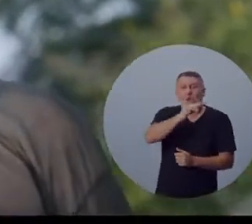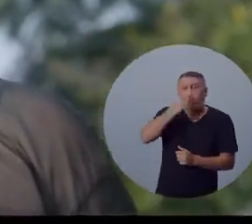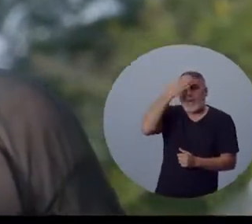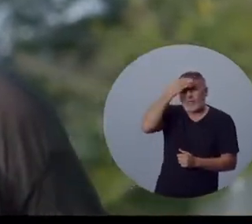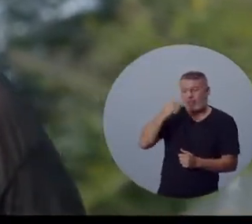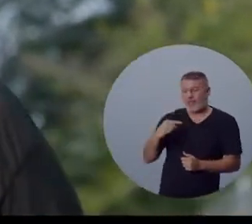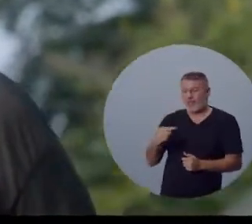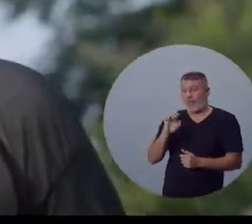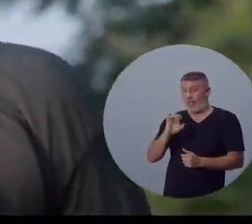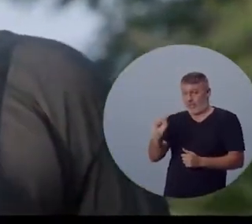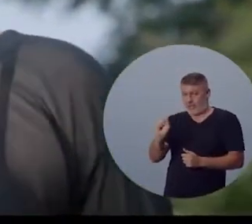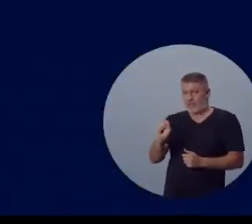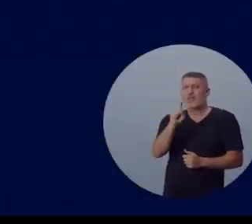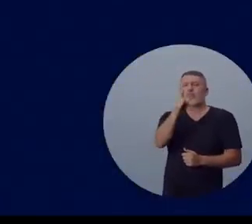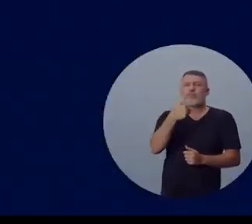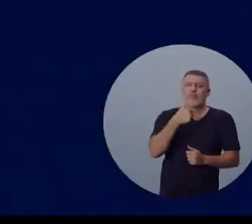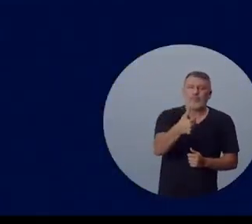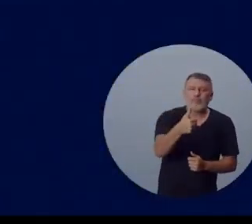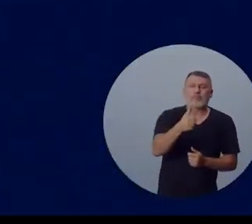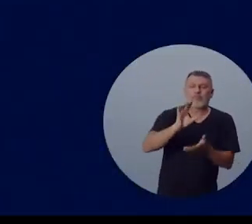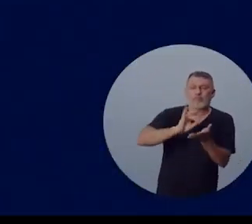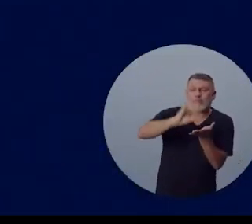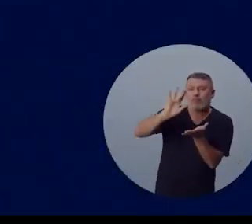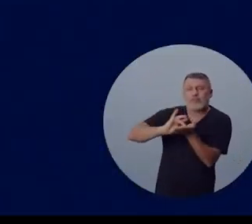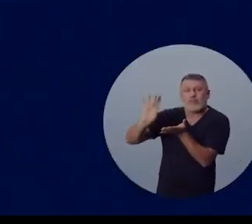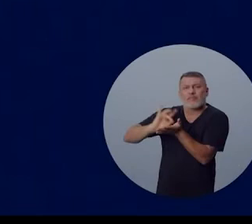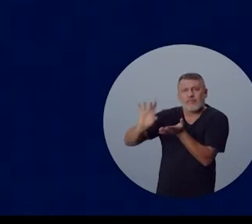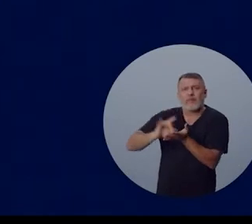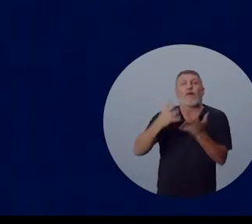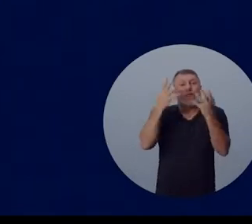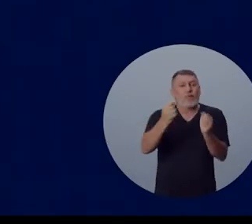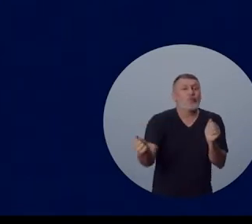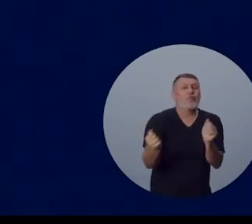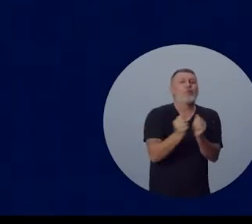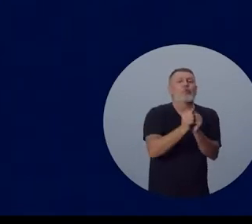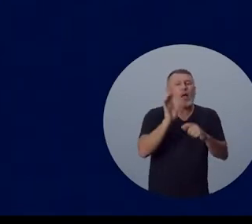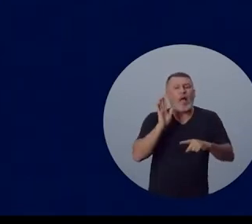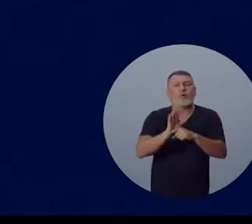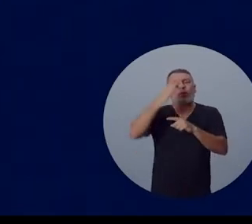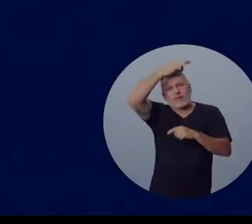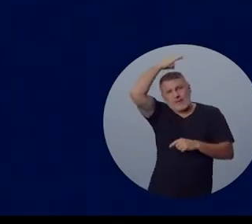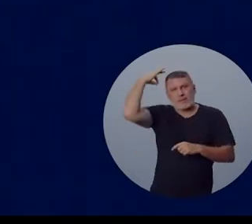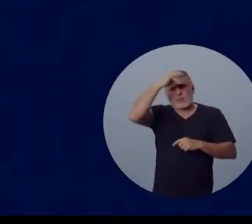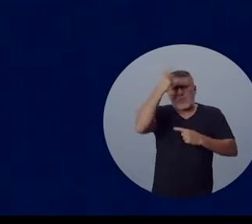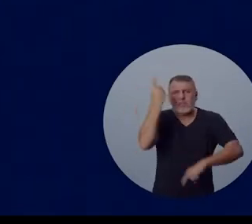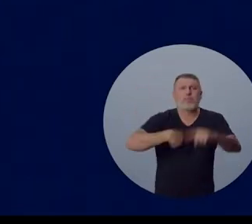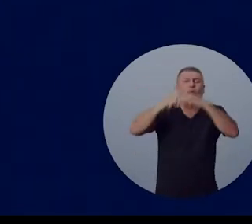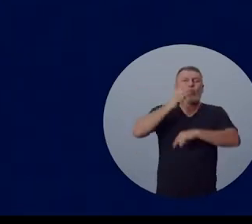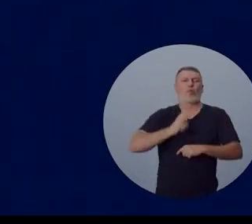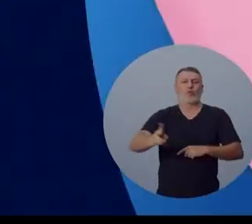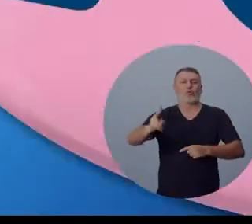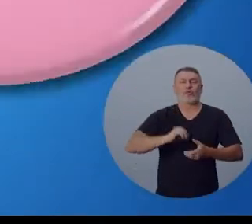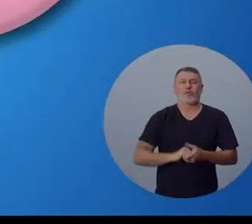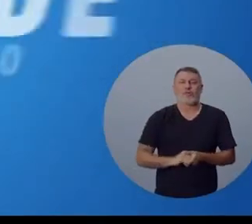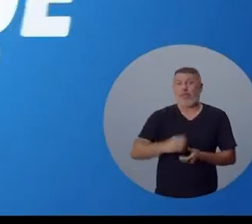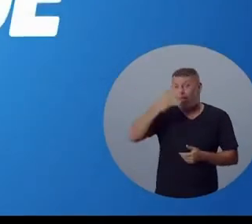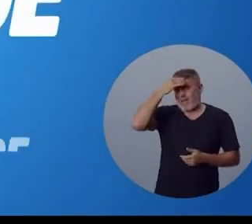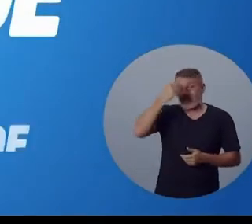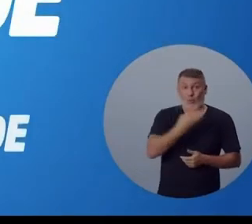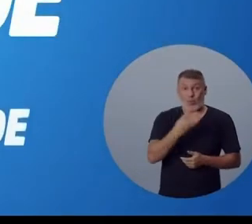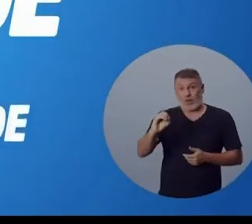arroba Casa Grande Anderline S. Curte, compartilha e vamos juntos ajudar o Espírito Santo continuar seguindo em frente.